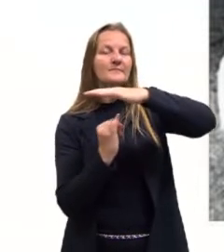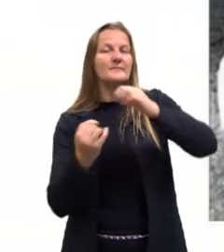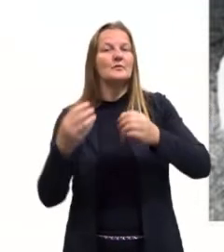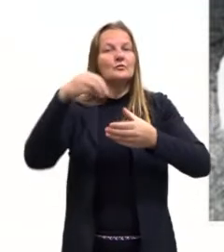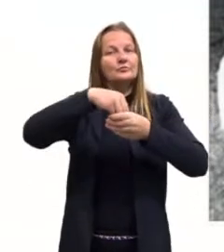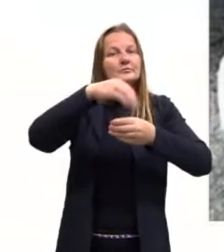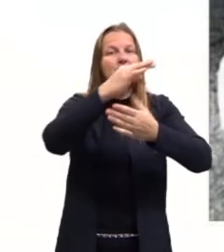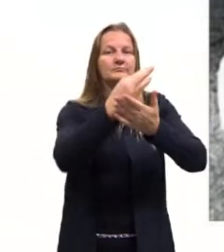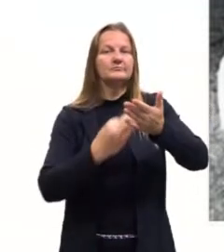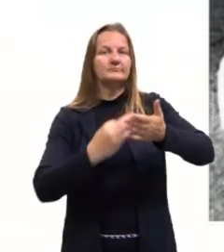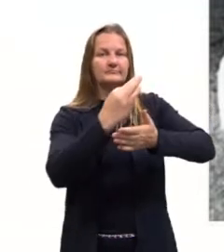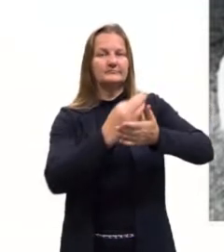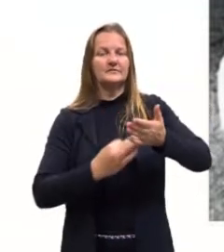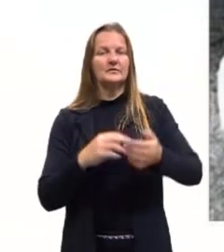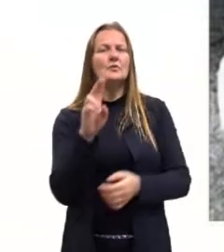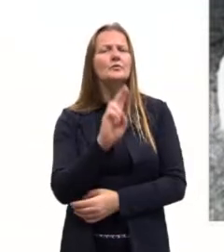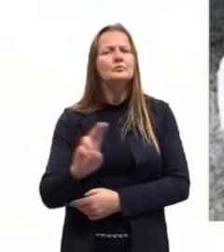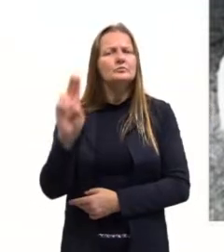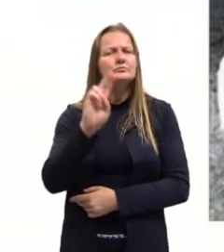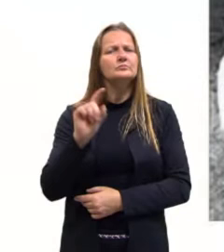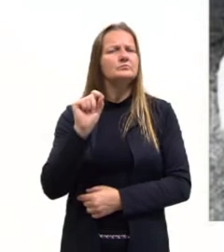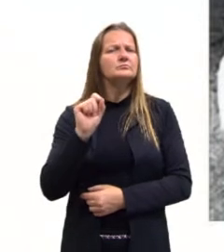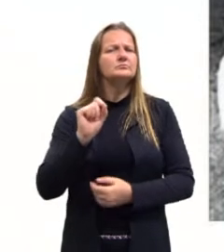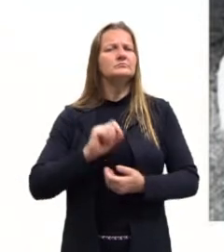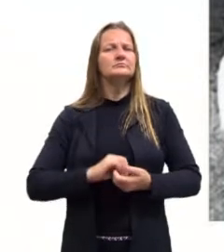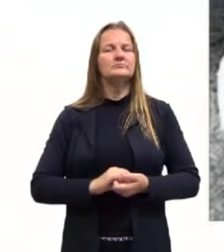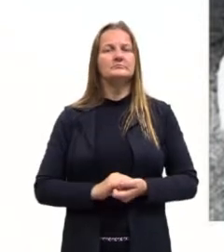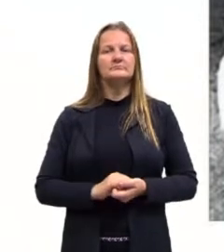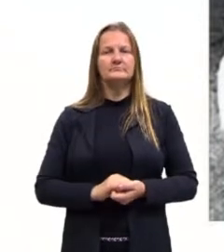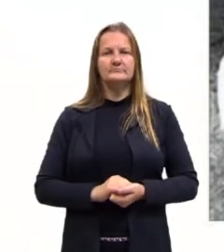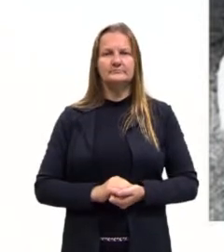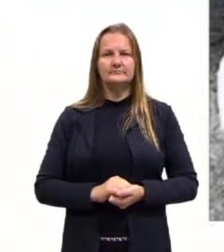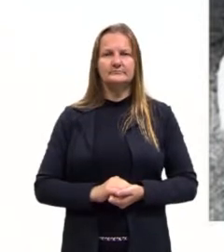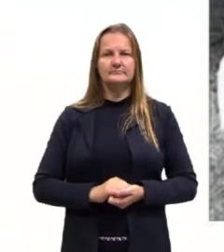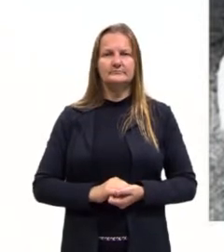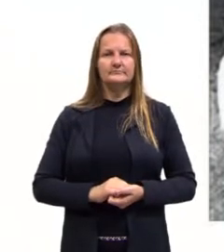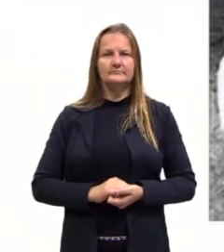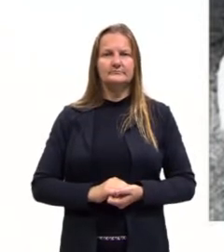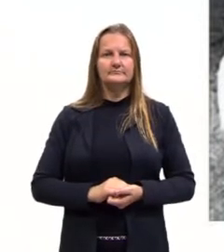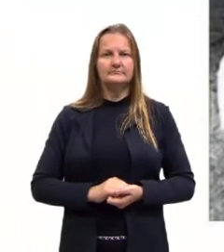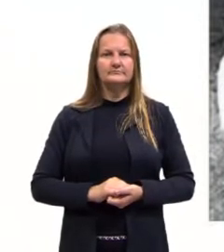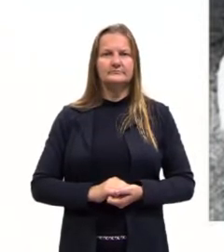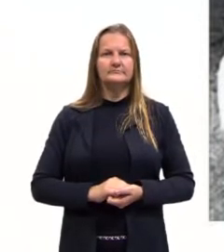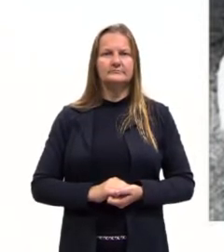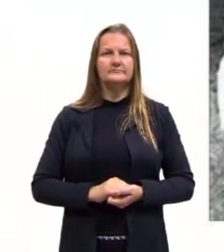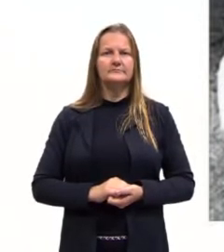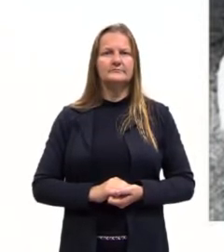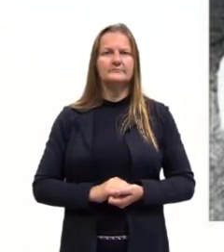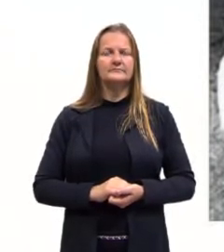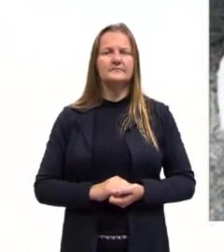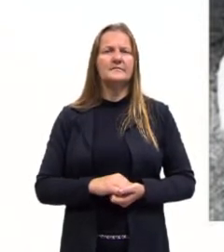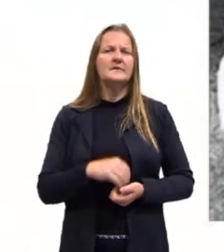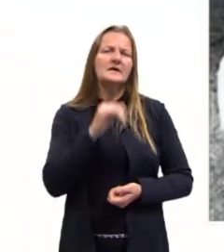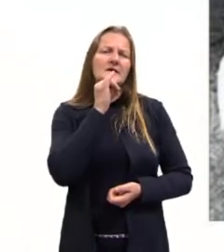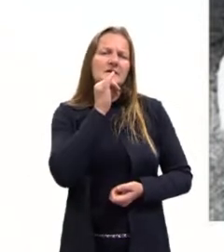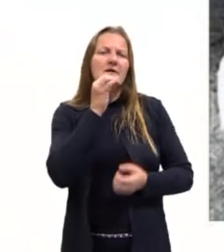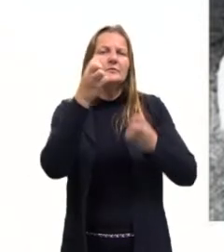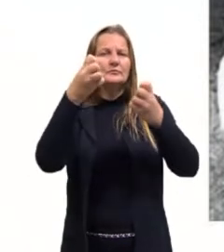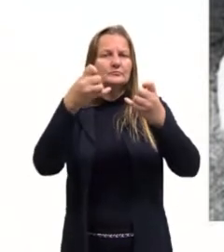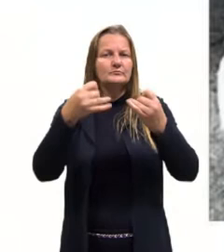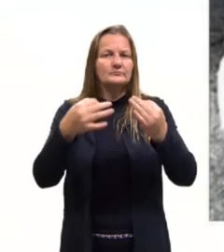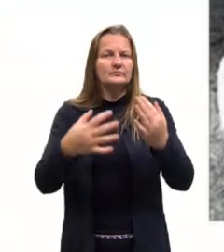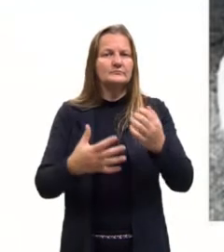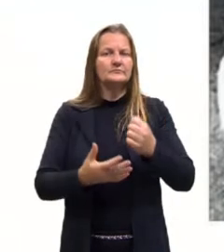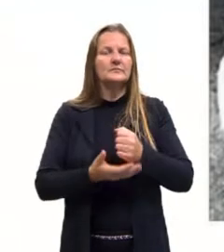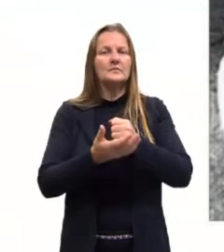vamos utilizar ele, pegando como apoio, o presente